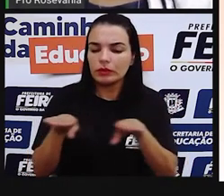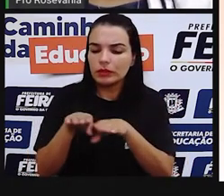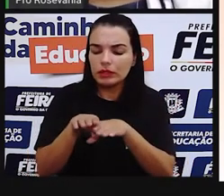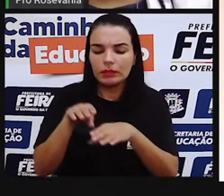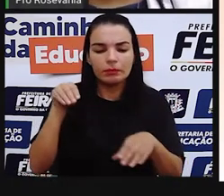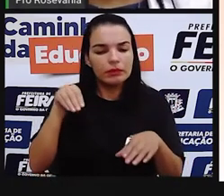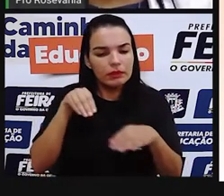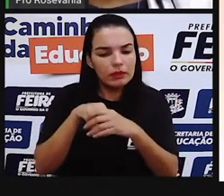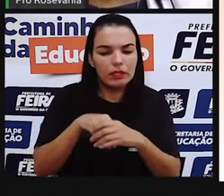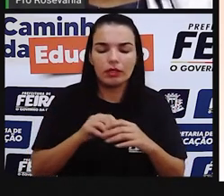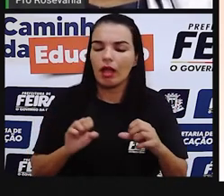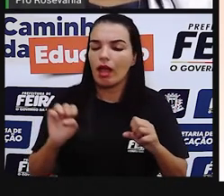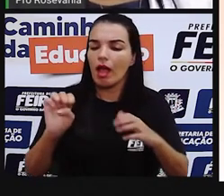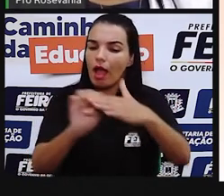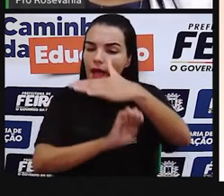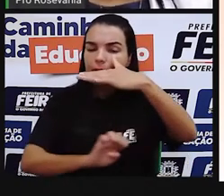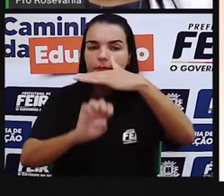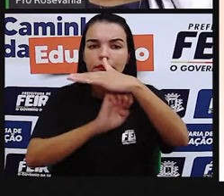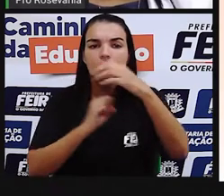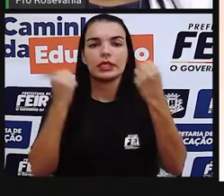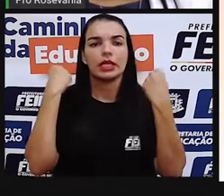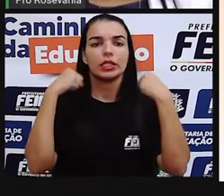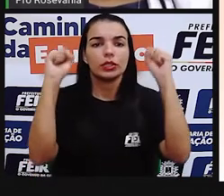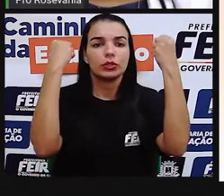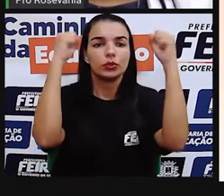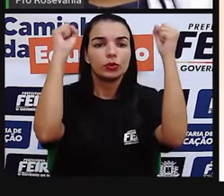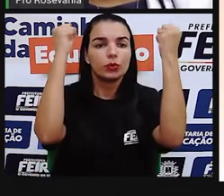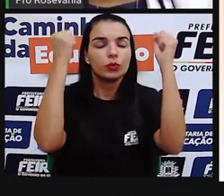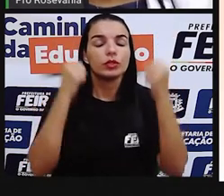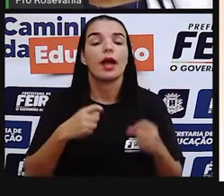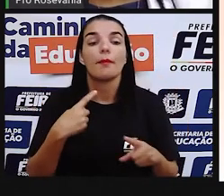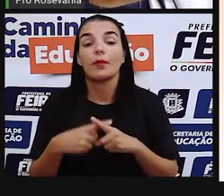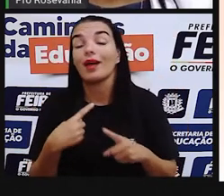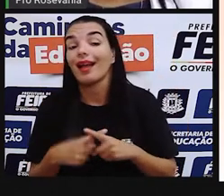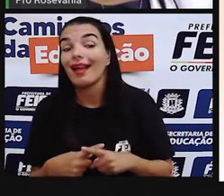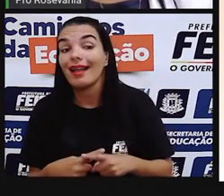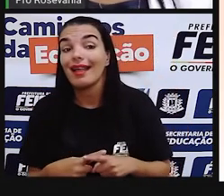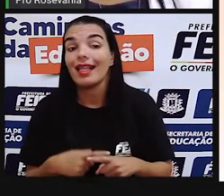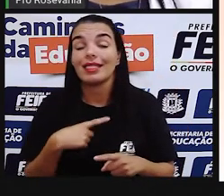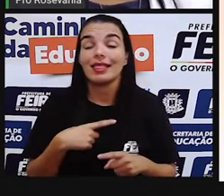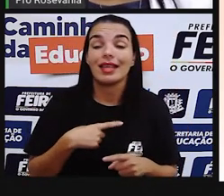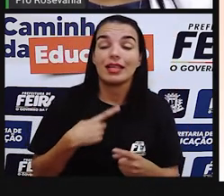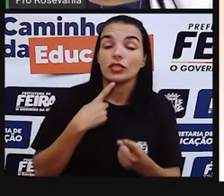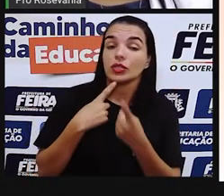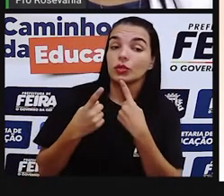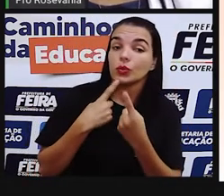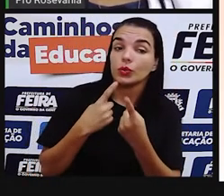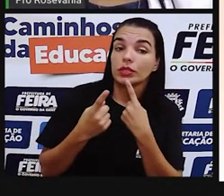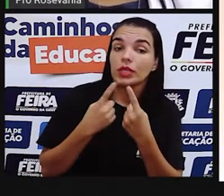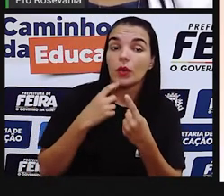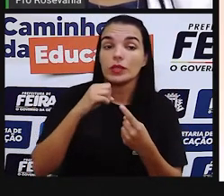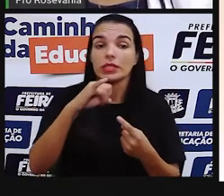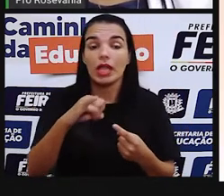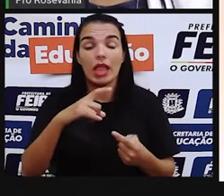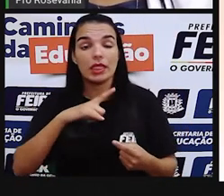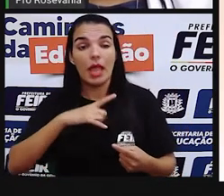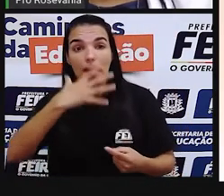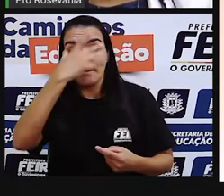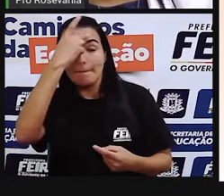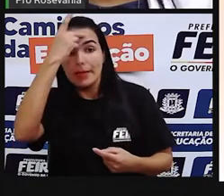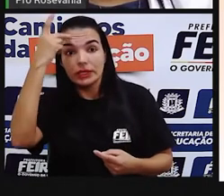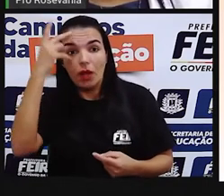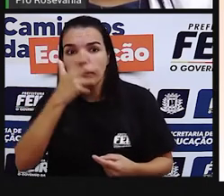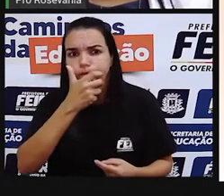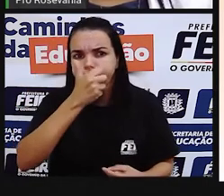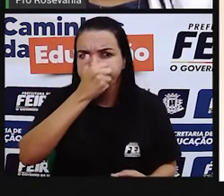atender essa oportunidade que a gente tem. E aí, vai tendo sempre essa discussão que fica muito a carta do local